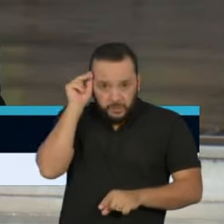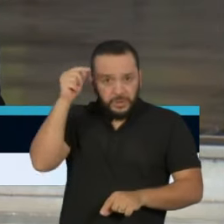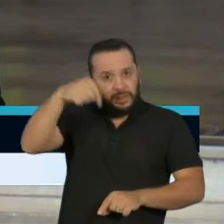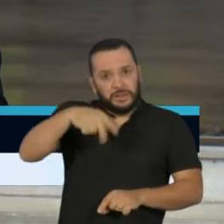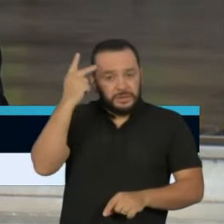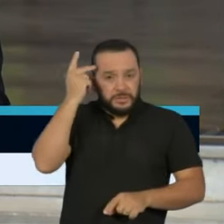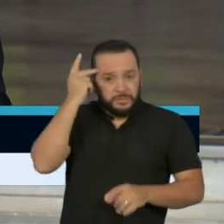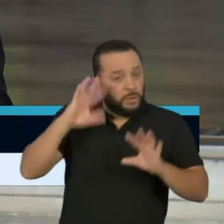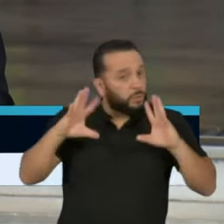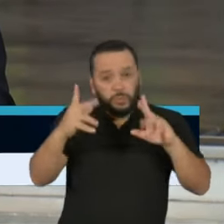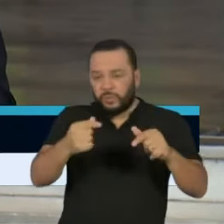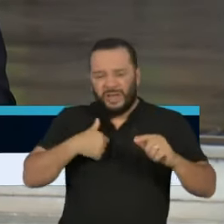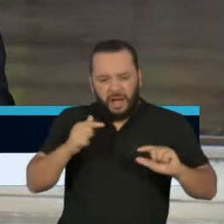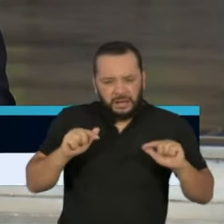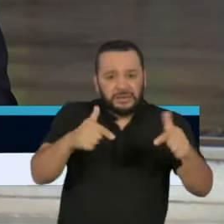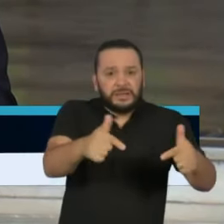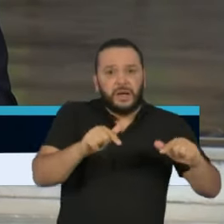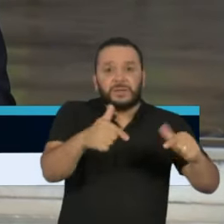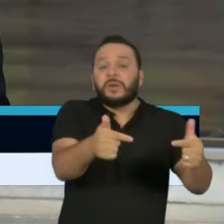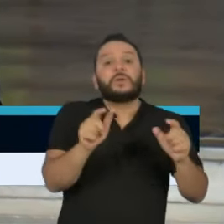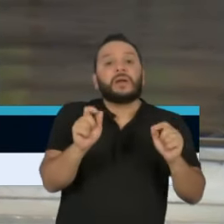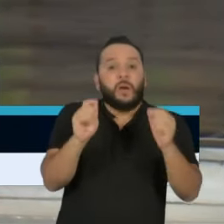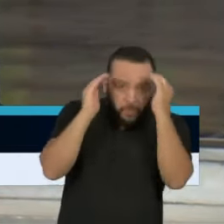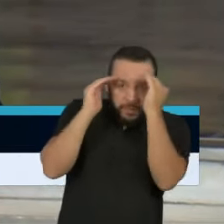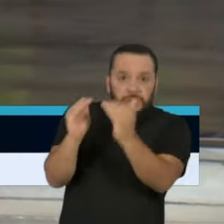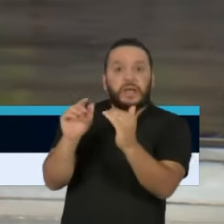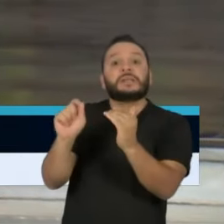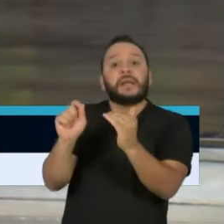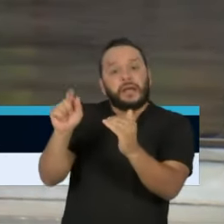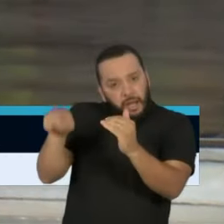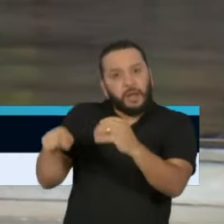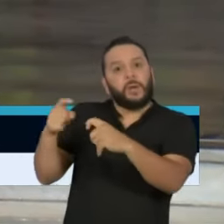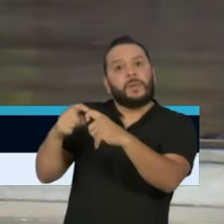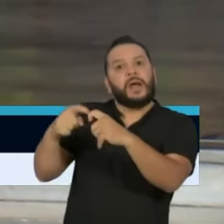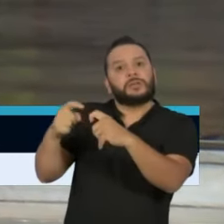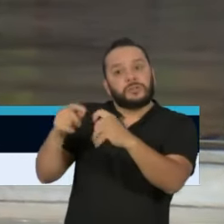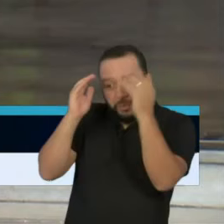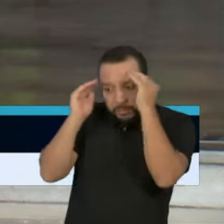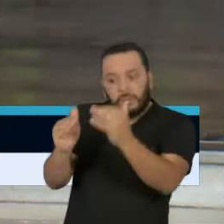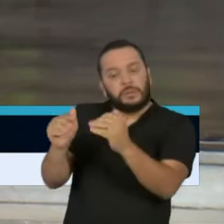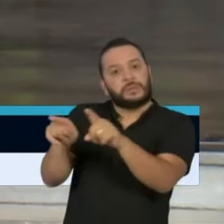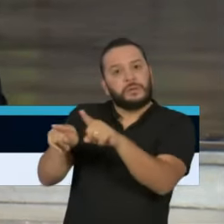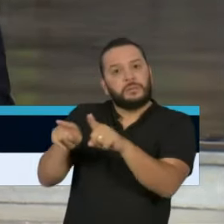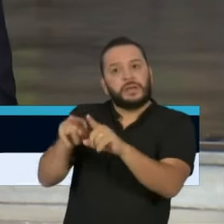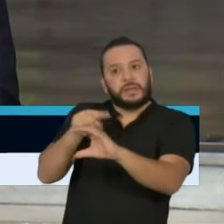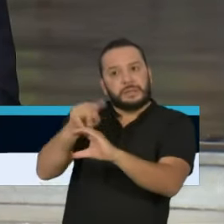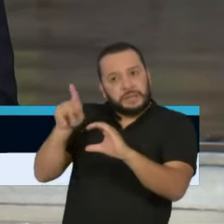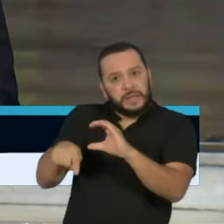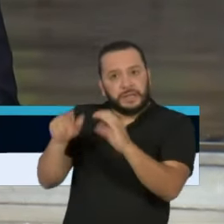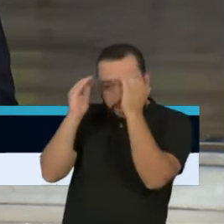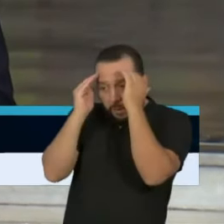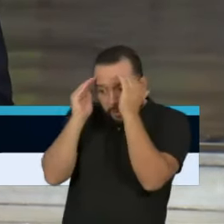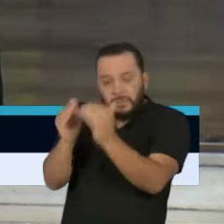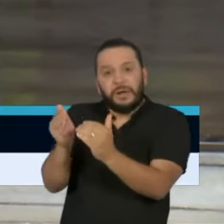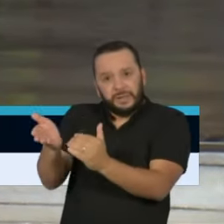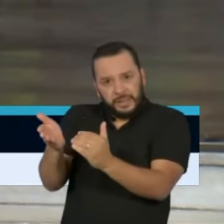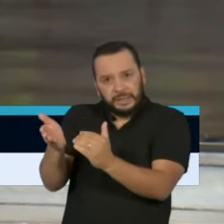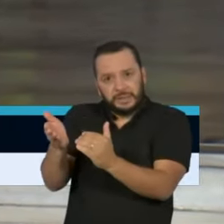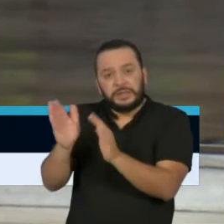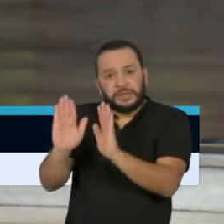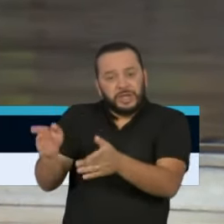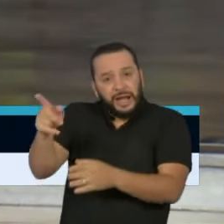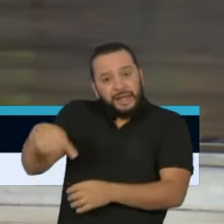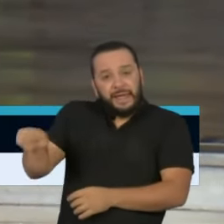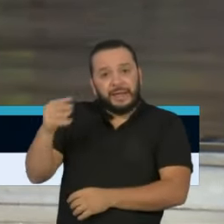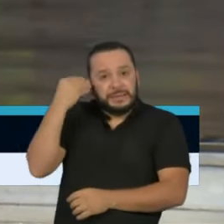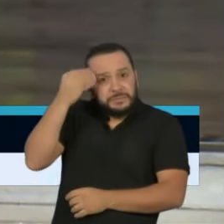são amparadas na ciência, na opinião médica, daqueles que conhecem e daqueles que têm conhecimento.